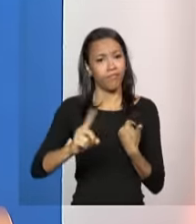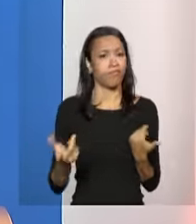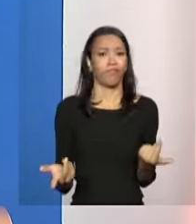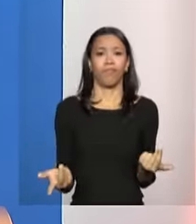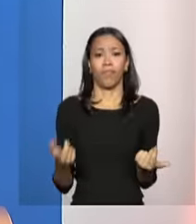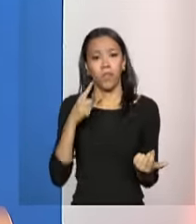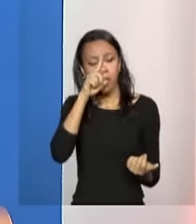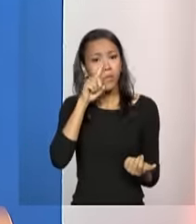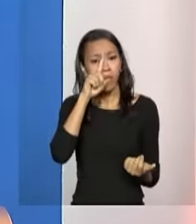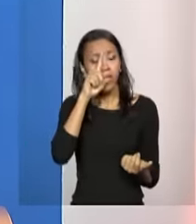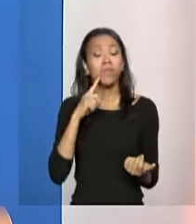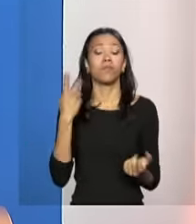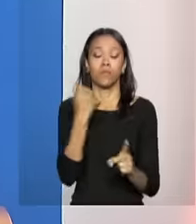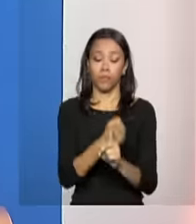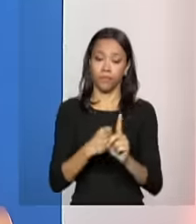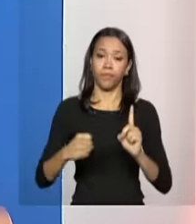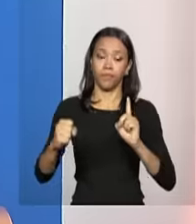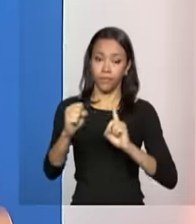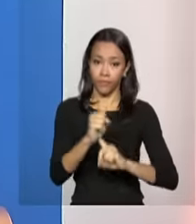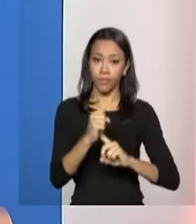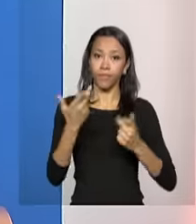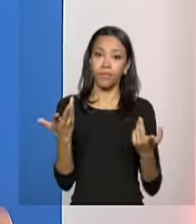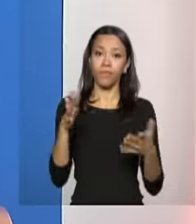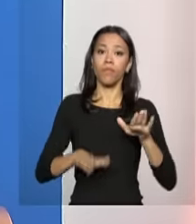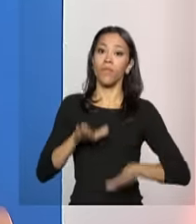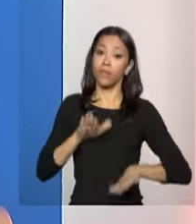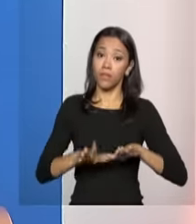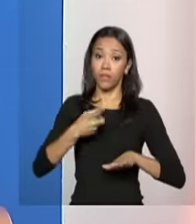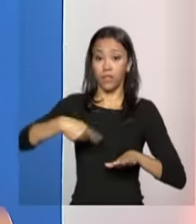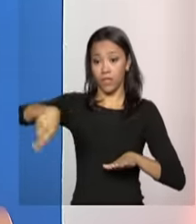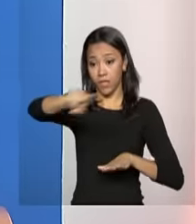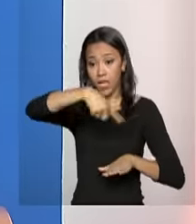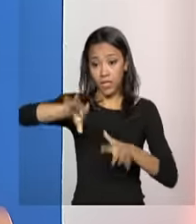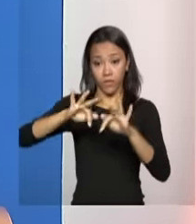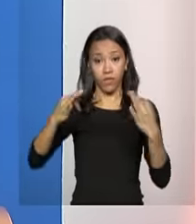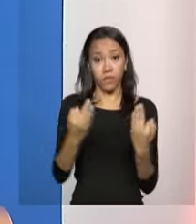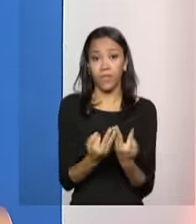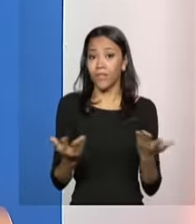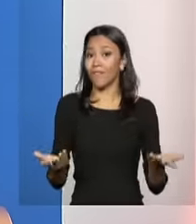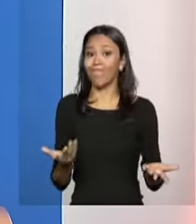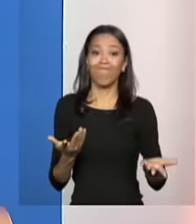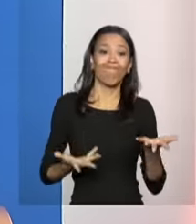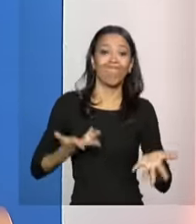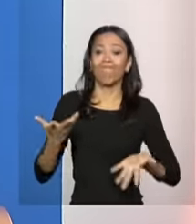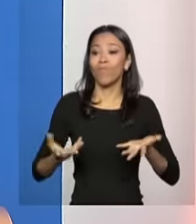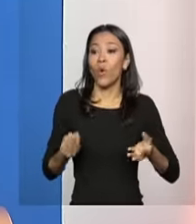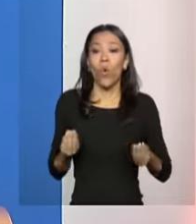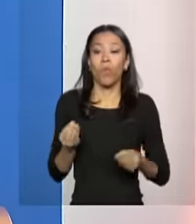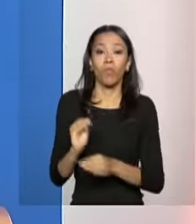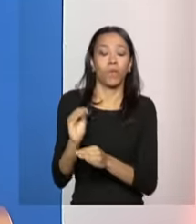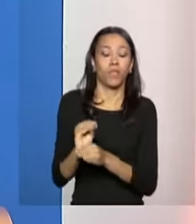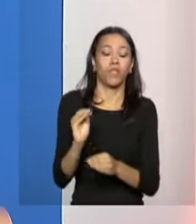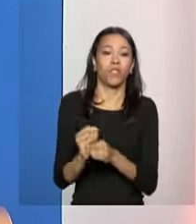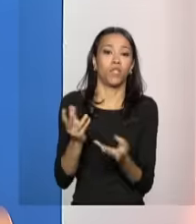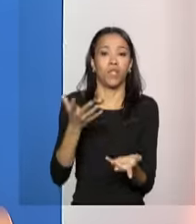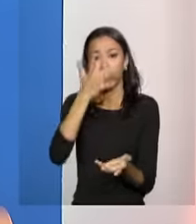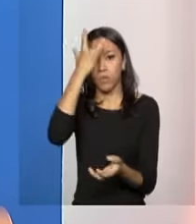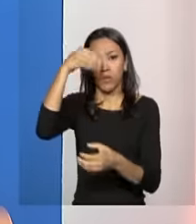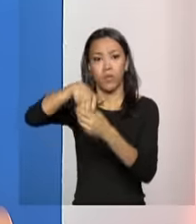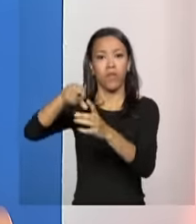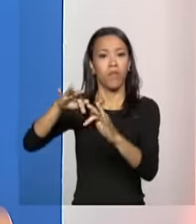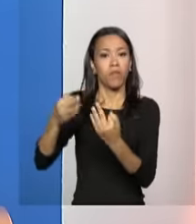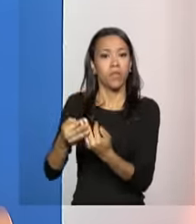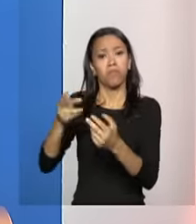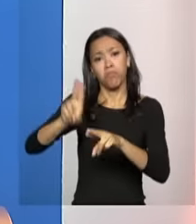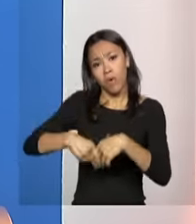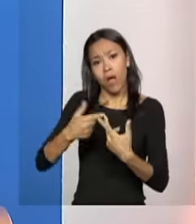riscos sociais. Então, às vezes, as famílias têm dificuldade de proteger seus membros pelas condições de vida que elas